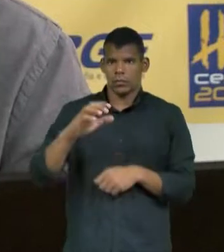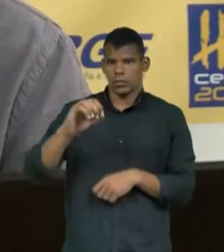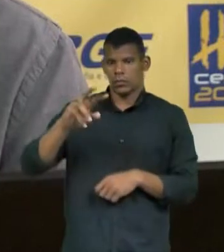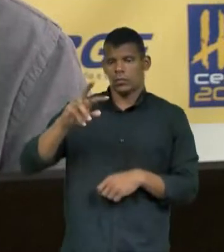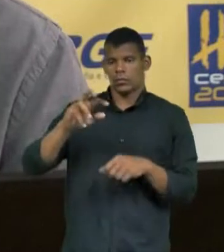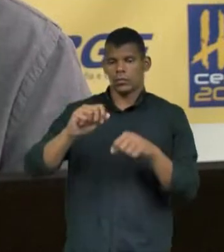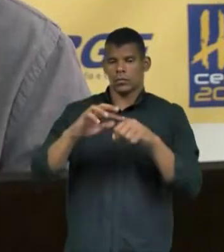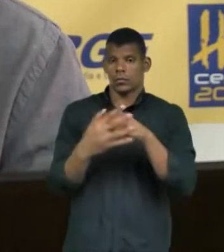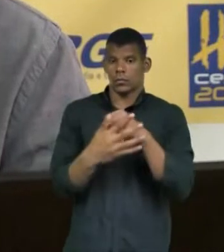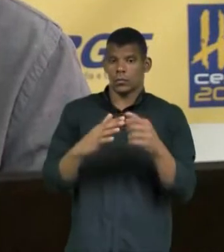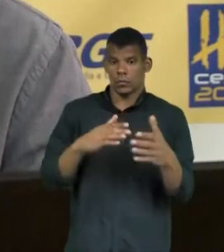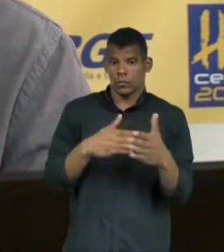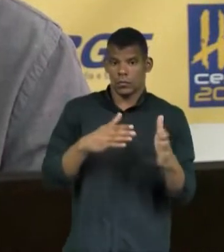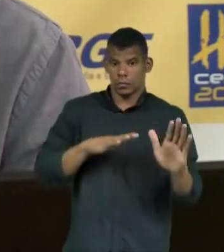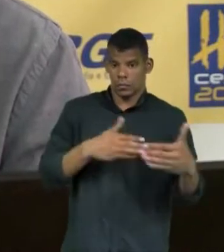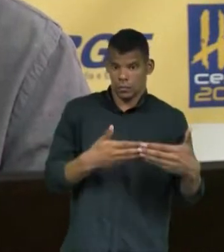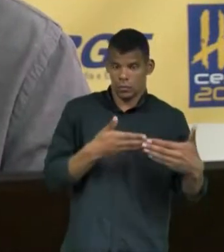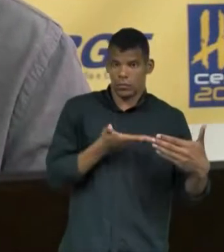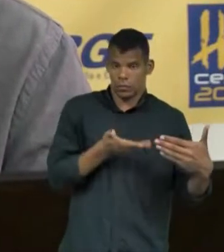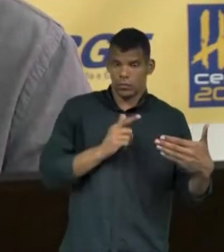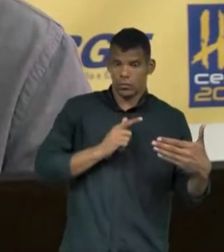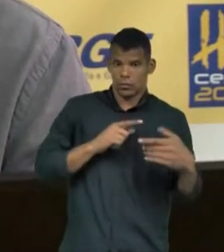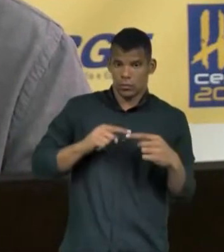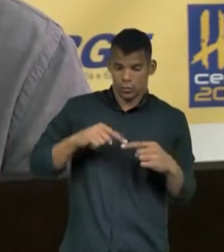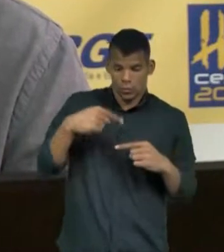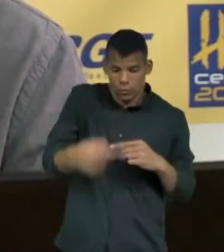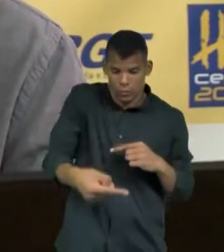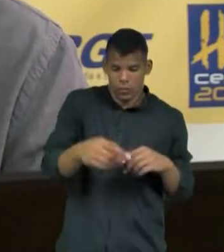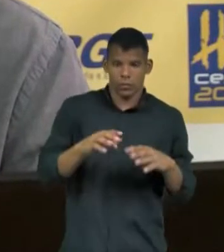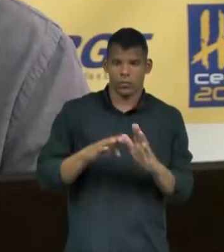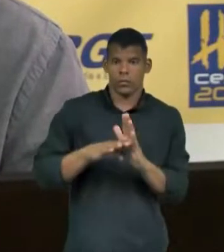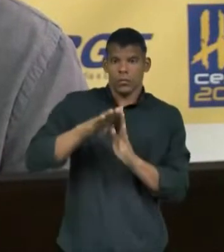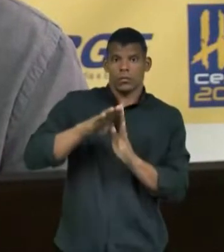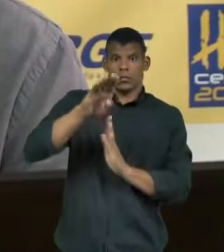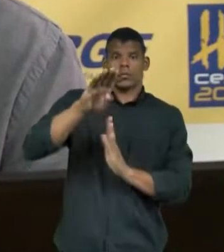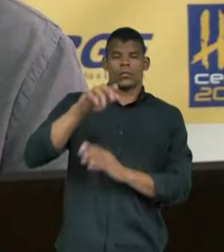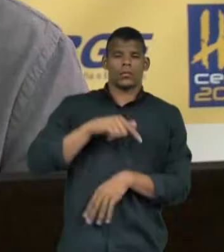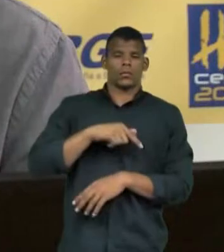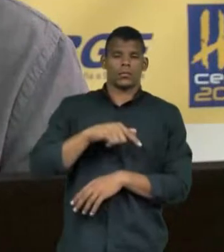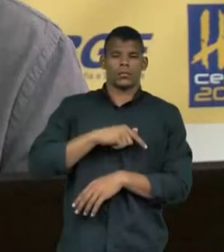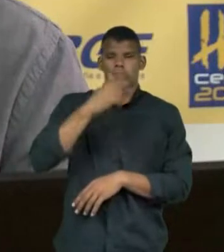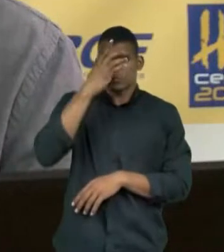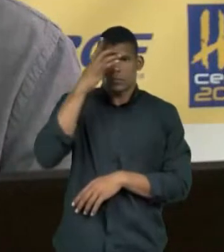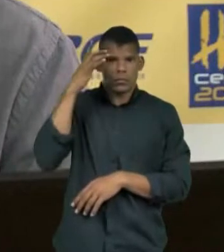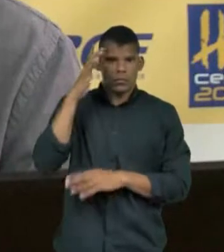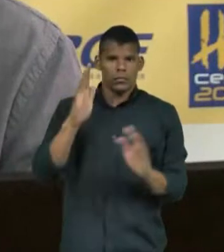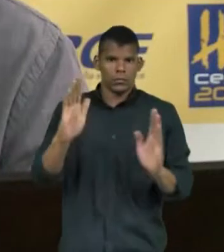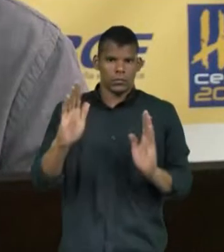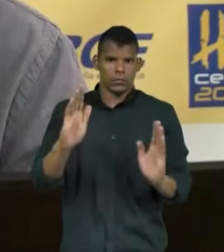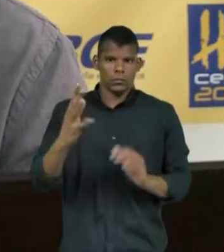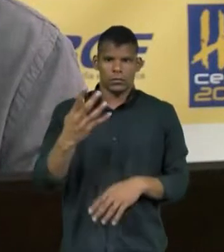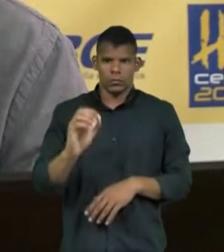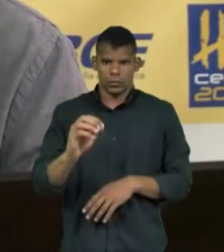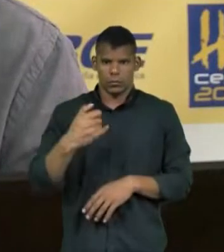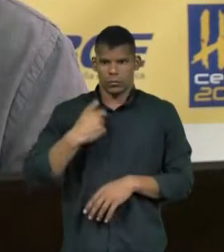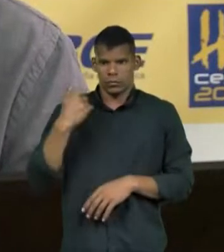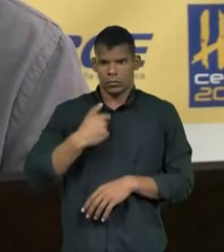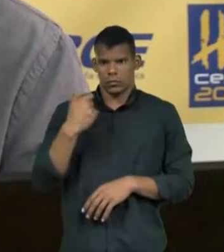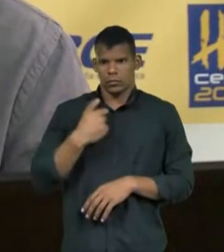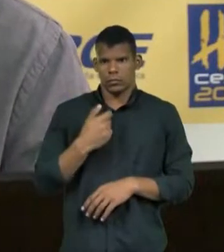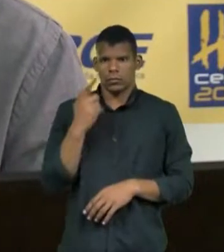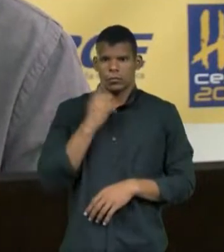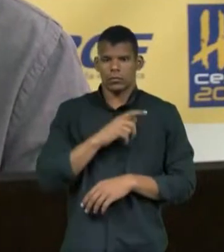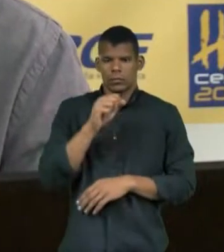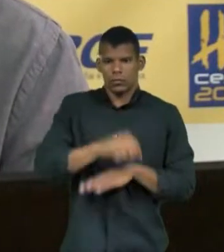ele teve dois picos de boa entrada de pessoas nessa faixa etária no mercado de trabalho, conquistando emprego.